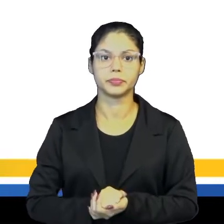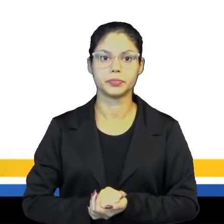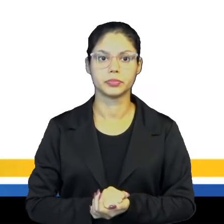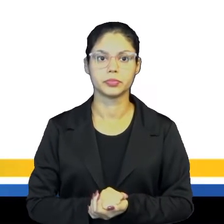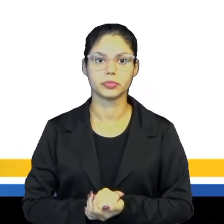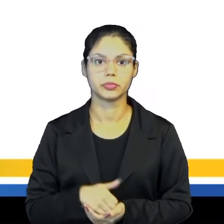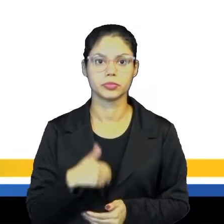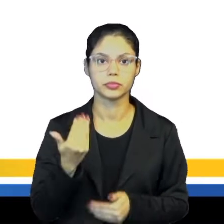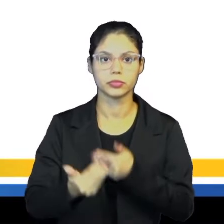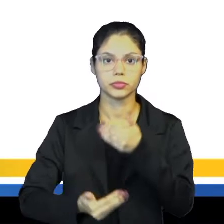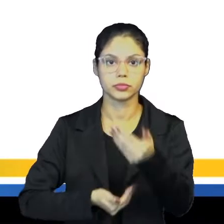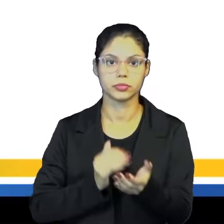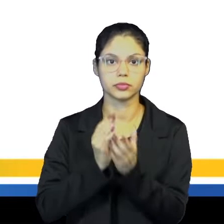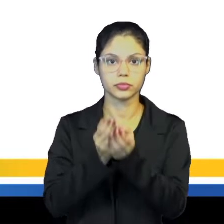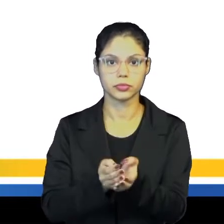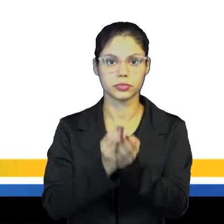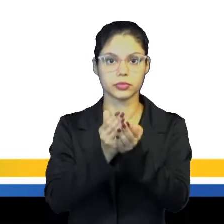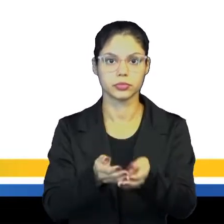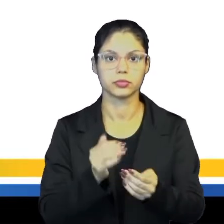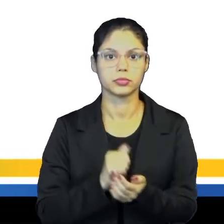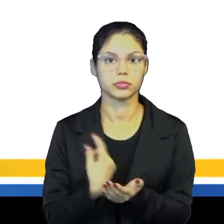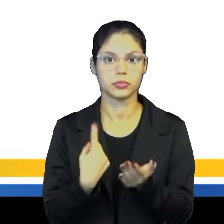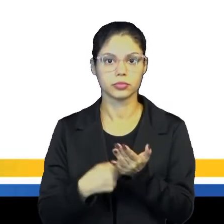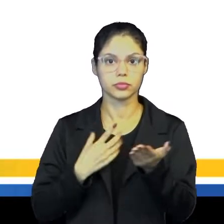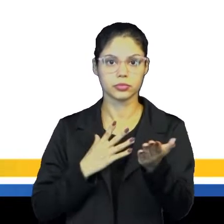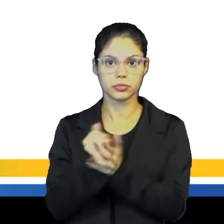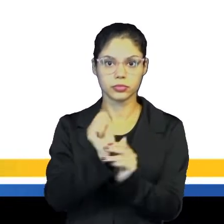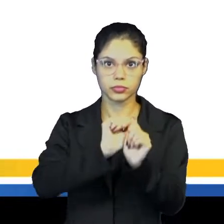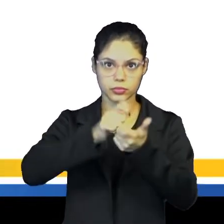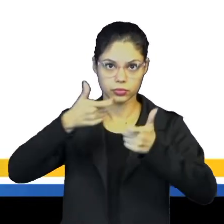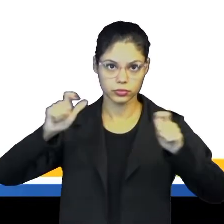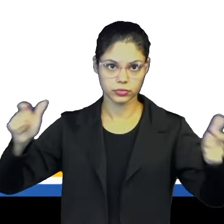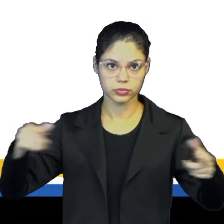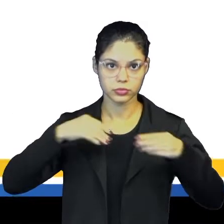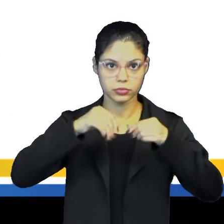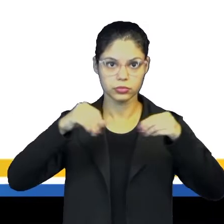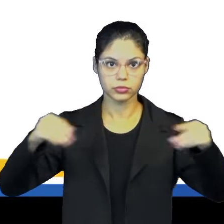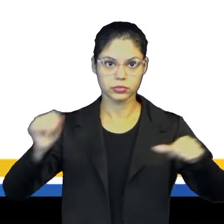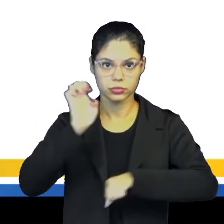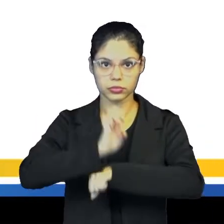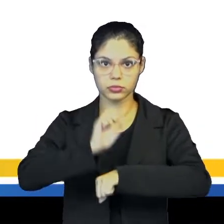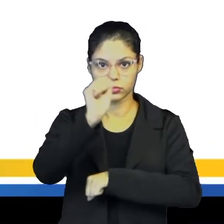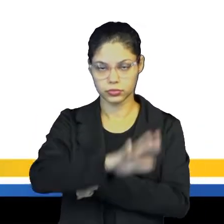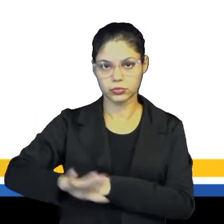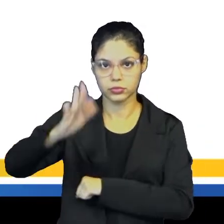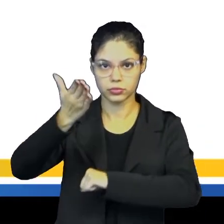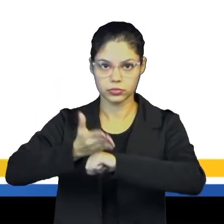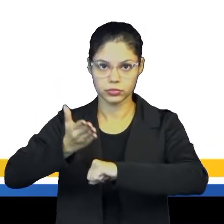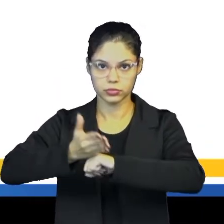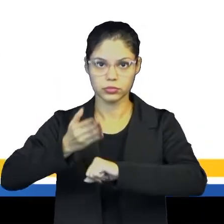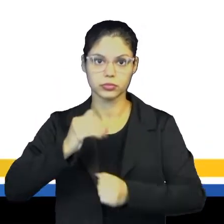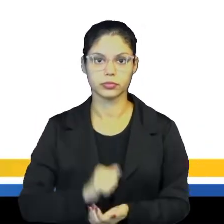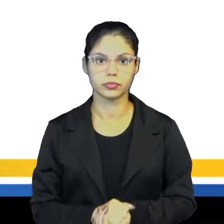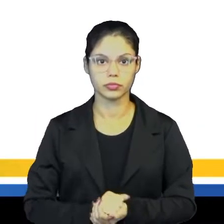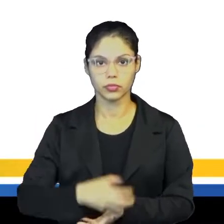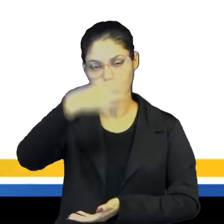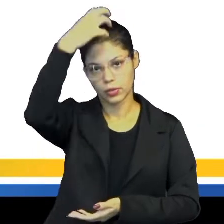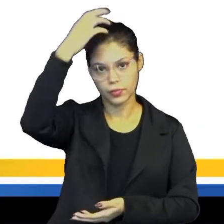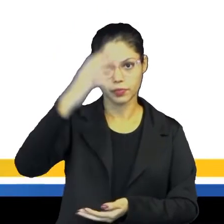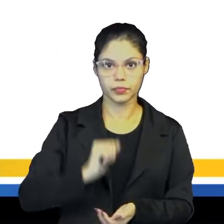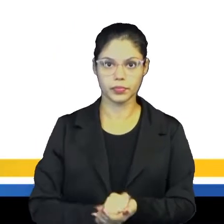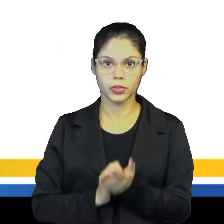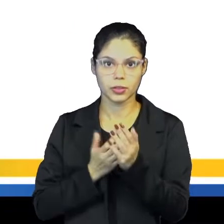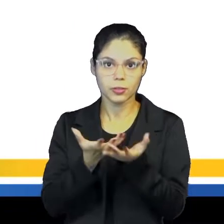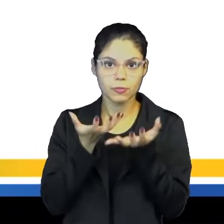O desenvolvimento da navegação marítima marcou a busca pela expansão territorial dos estados nacionais modernos. Os